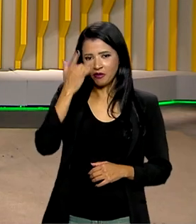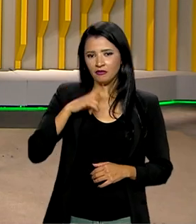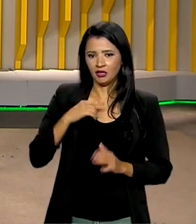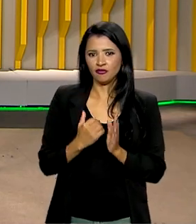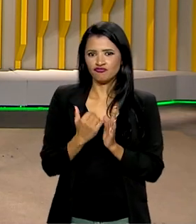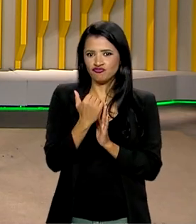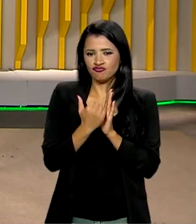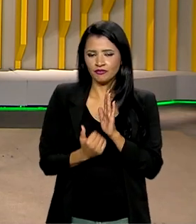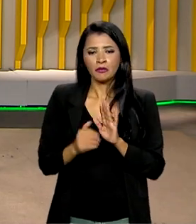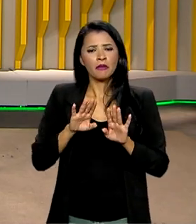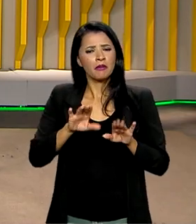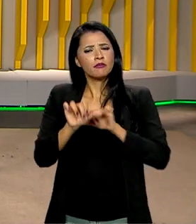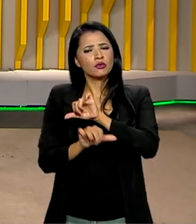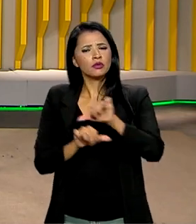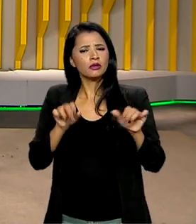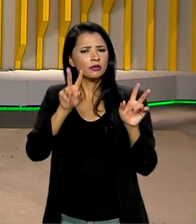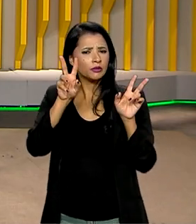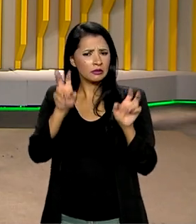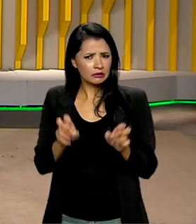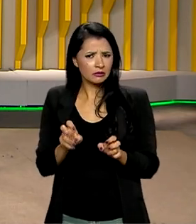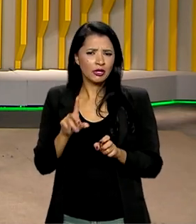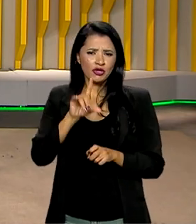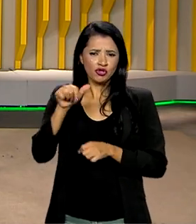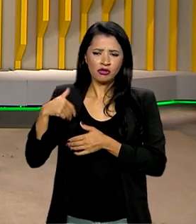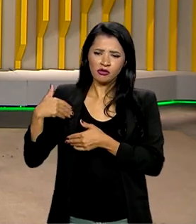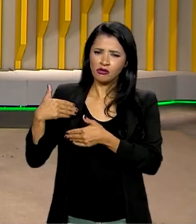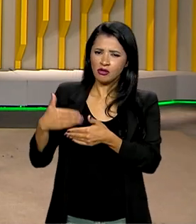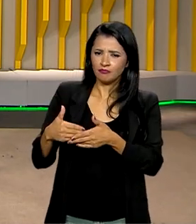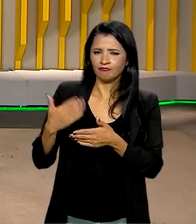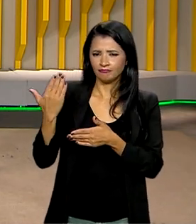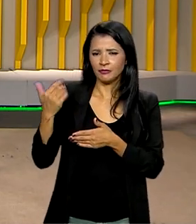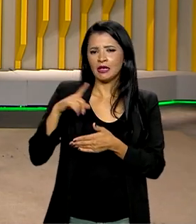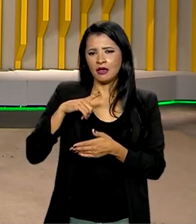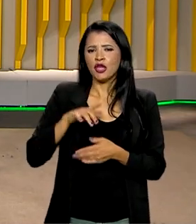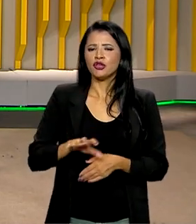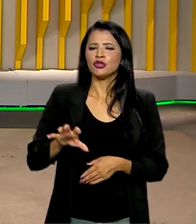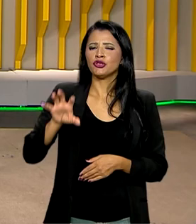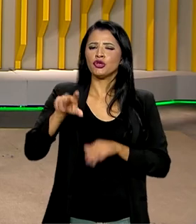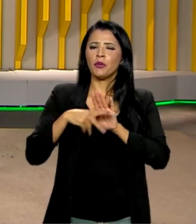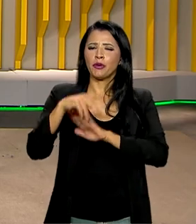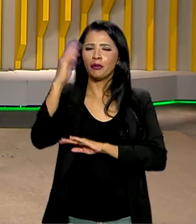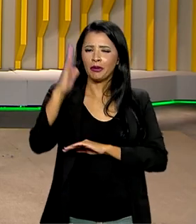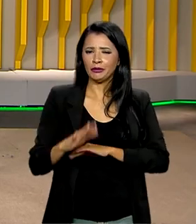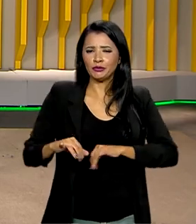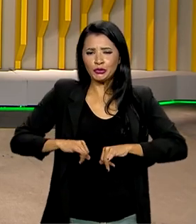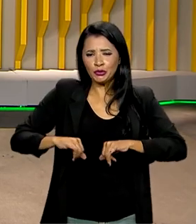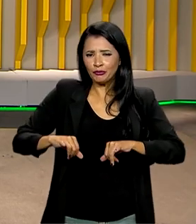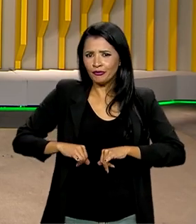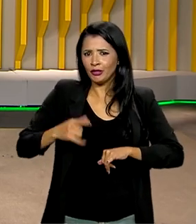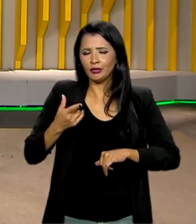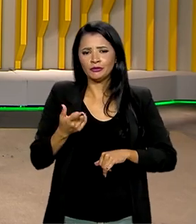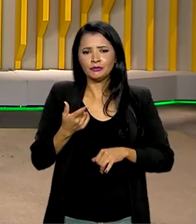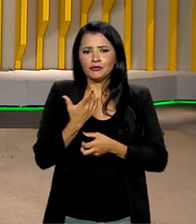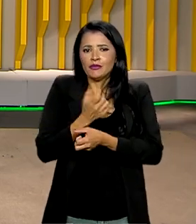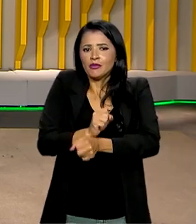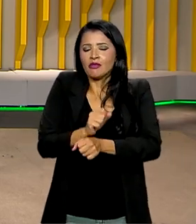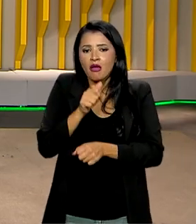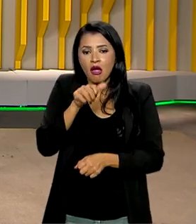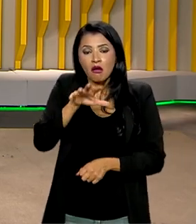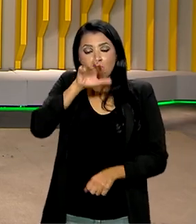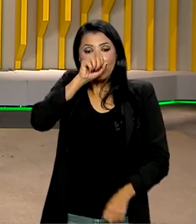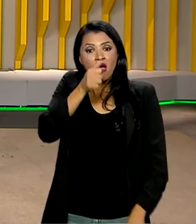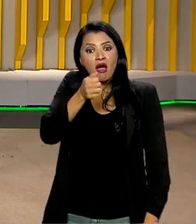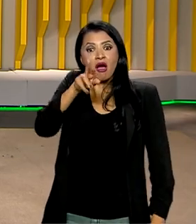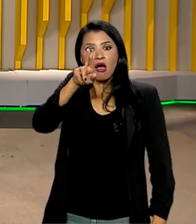Agora mudando de assunto, Ana, nos últimos dias, várias regiões do país estão sofrendo muito com a baixa umidade do ar, não é?